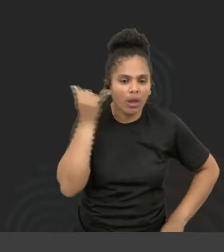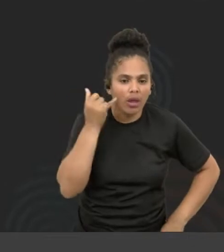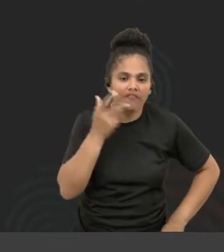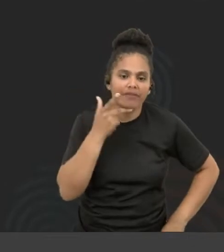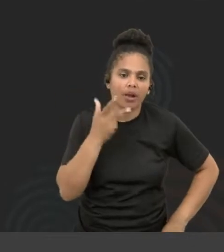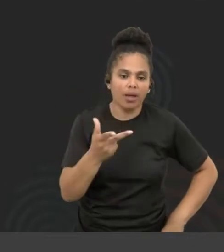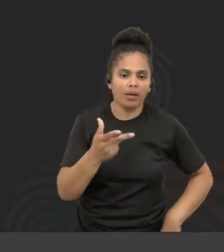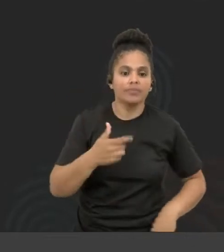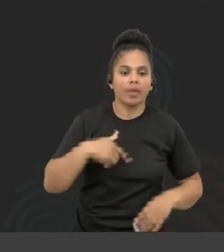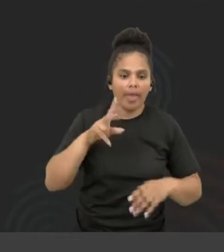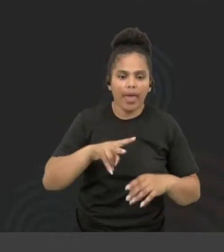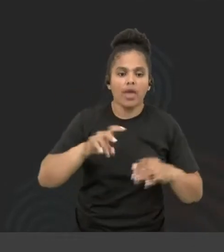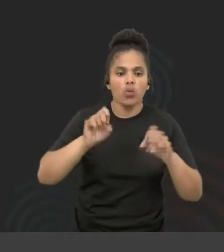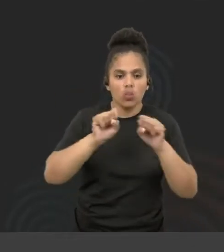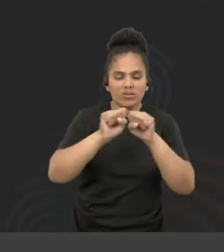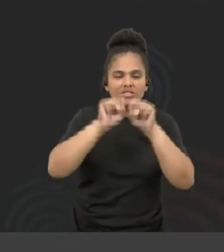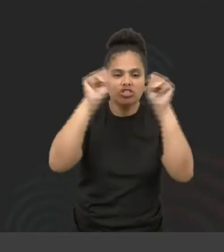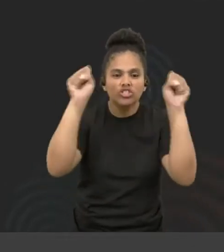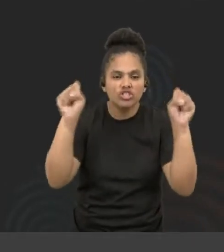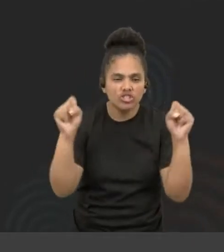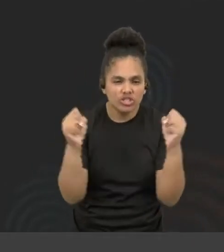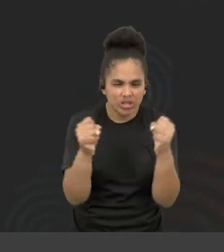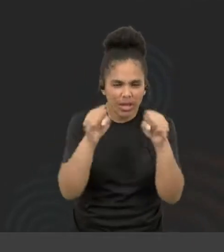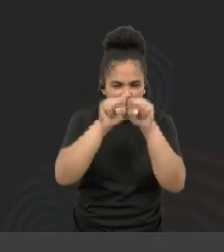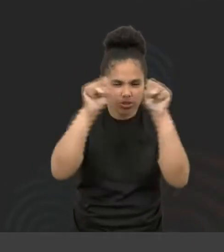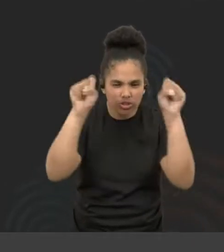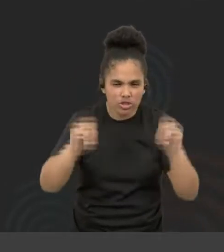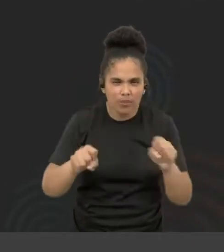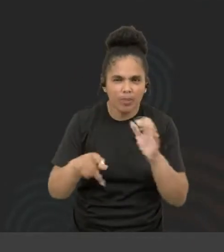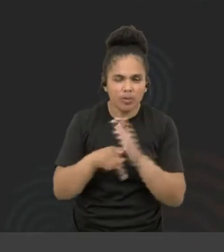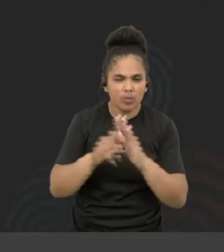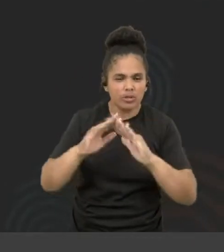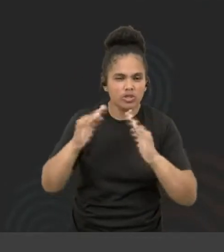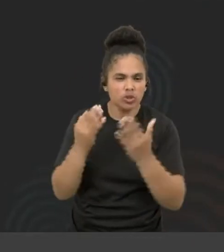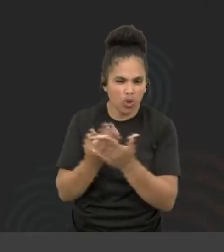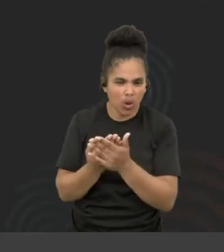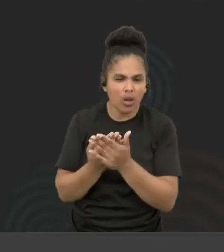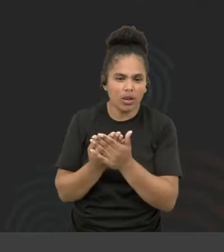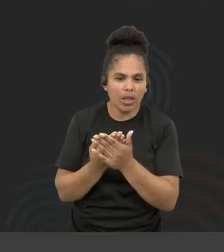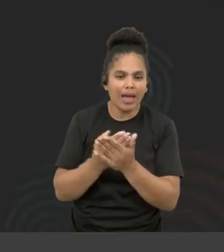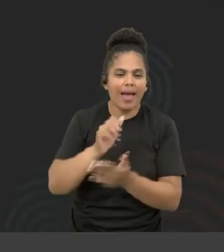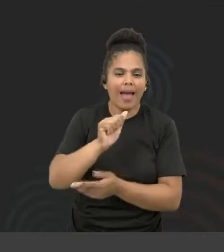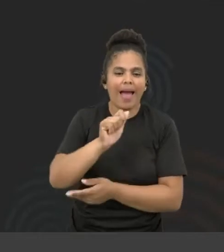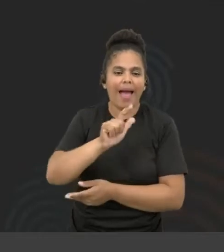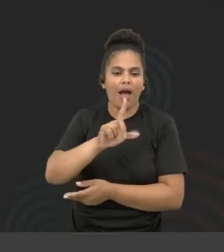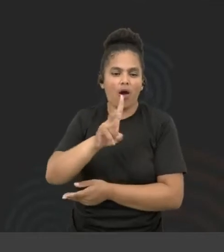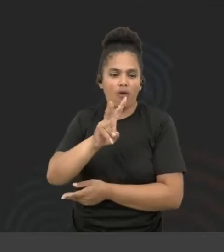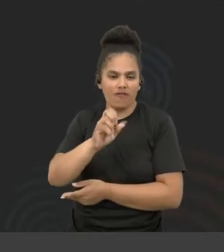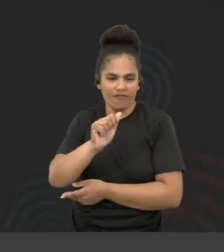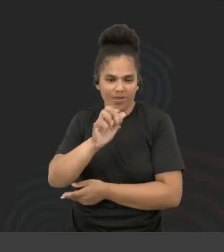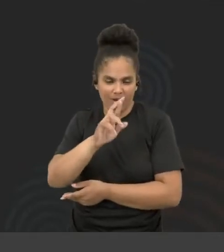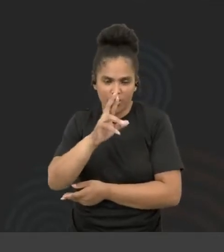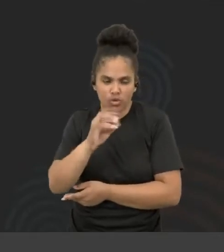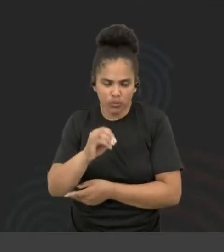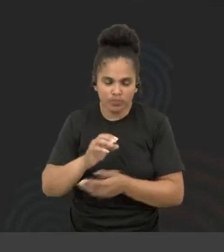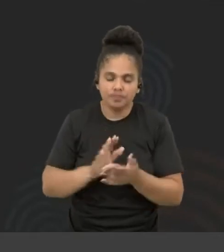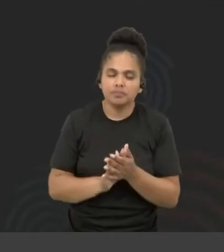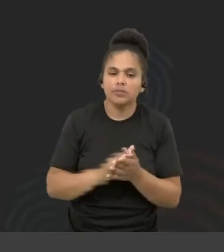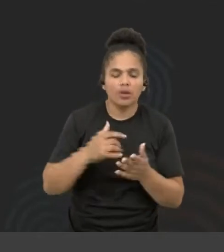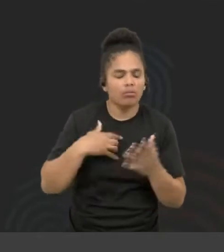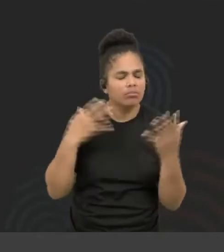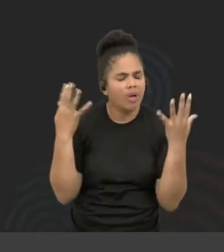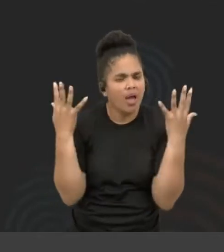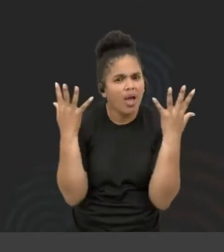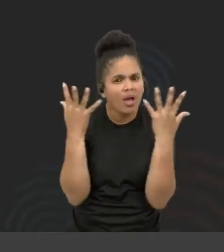escola José Álvaro de Azevedo. E aí eu falei, meu Deus, mas que coisa maravilhosa e tudo